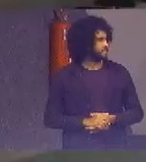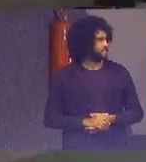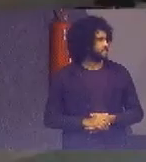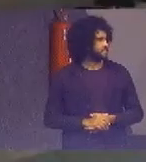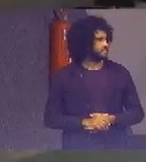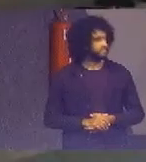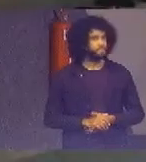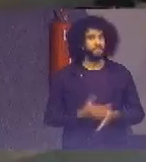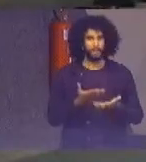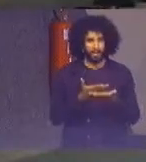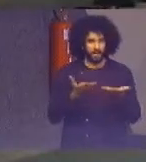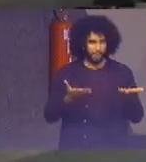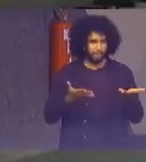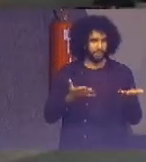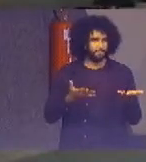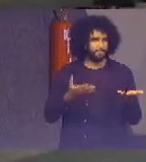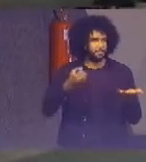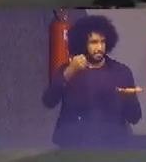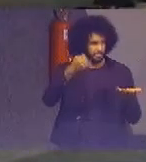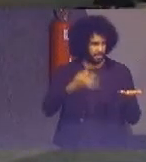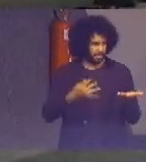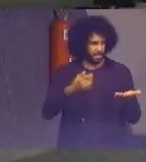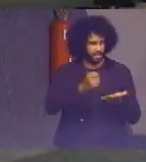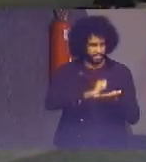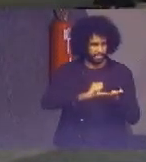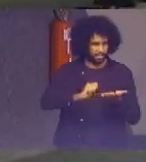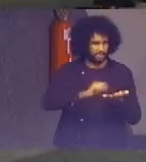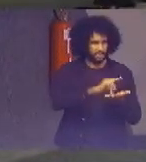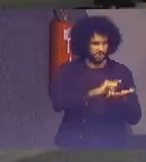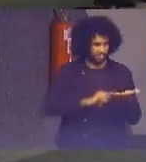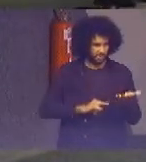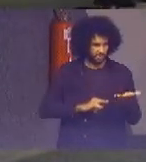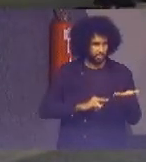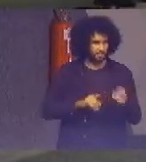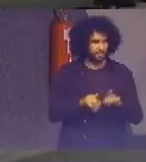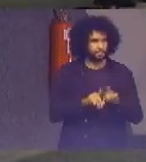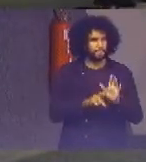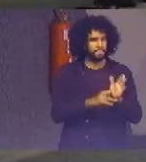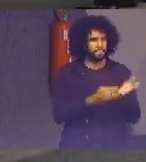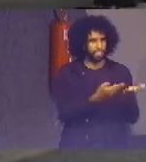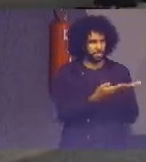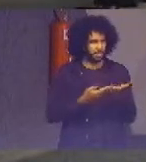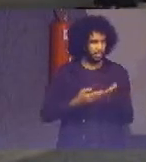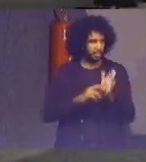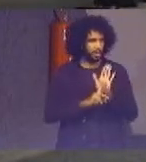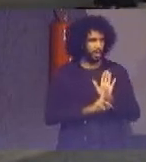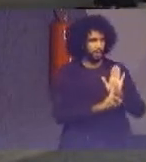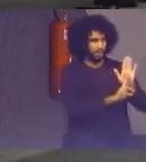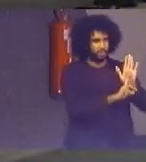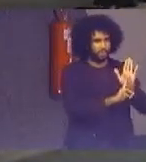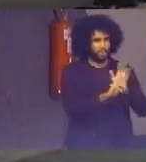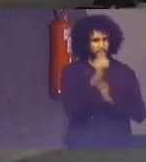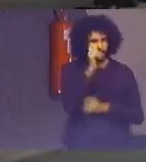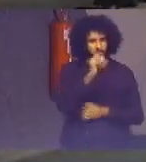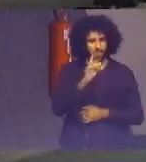Para falar da assinatura do termo, fará uso da palavra representante da ONU Meio Ambiente no Brasil, Denise Amor.